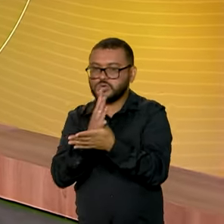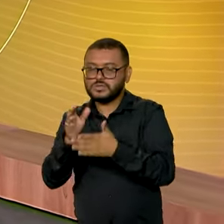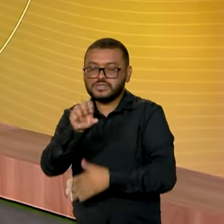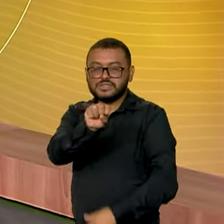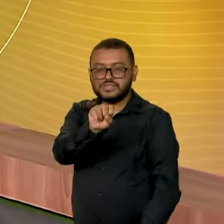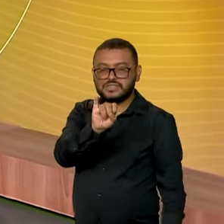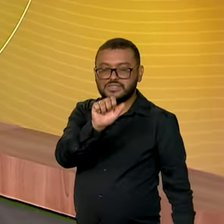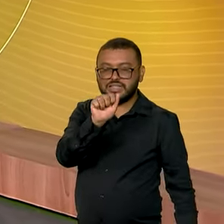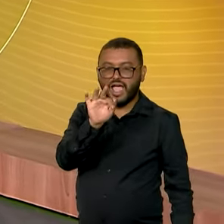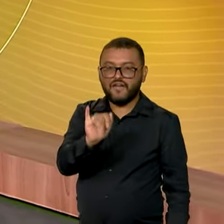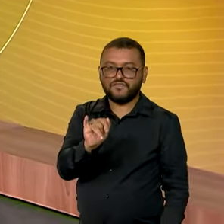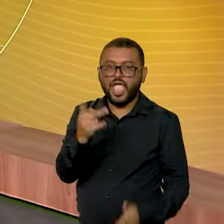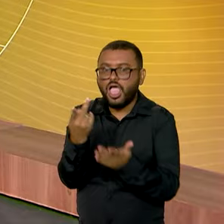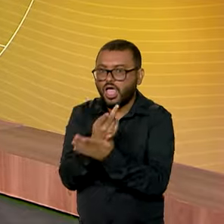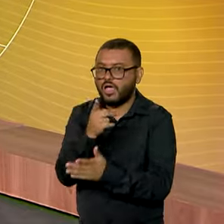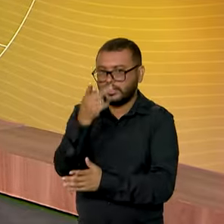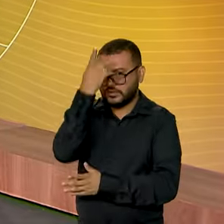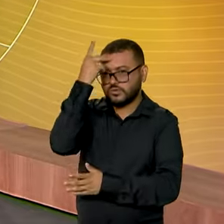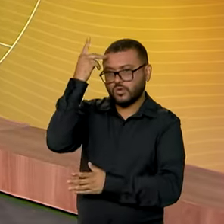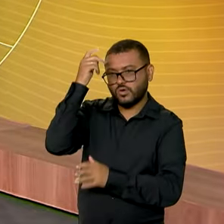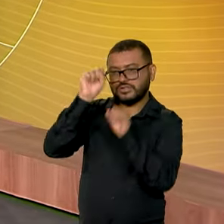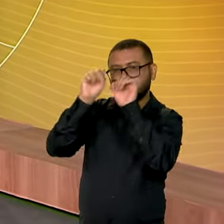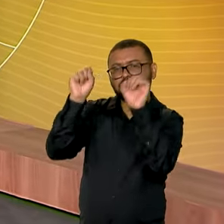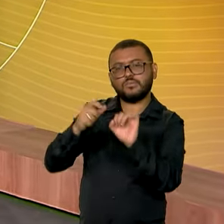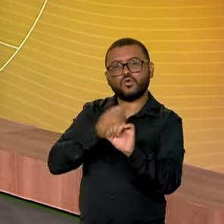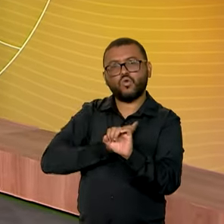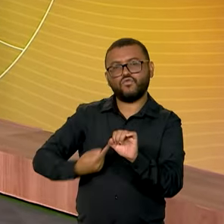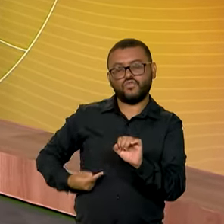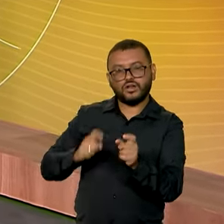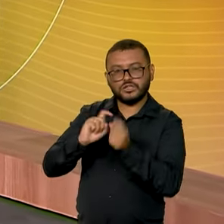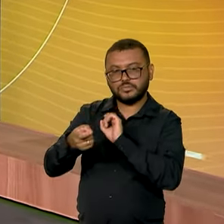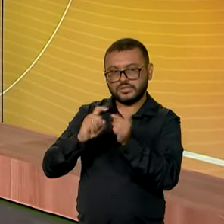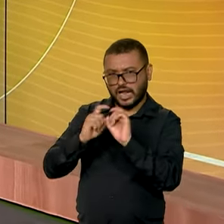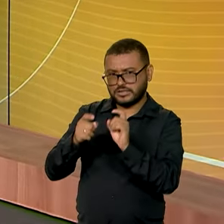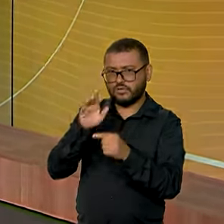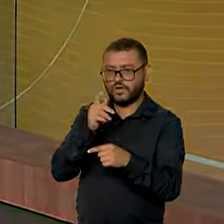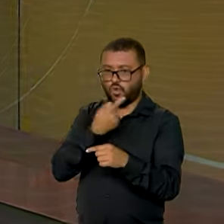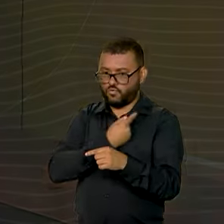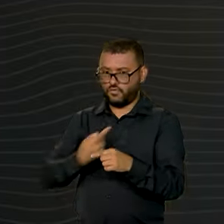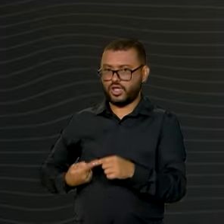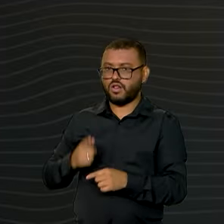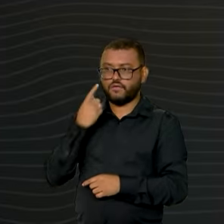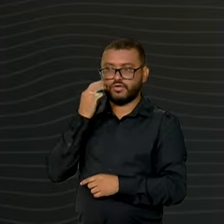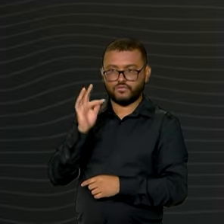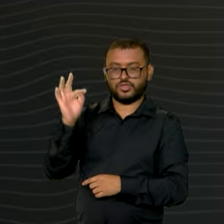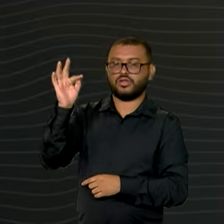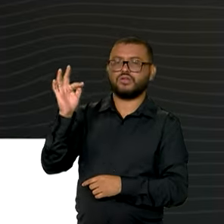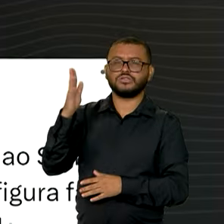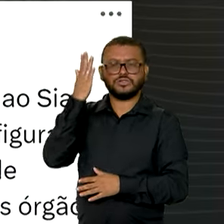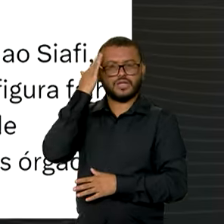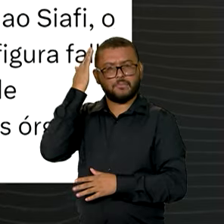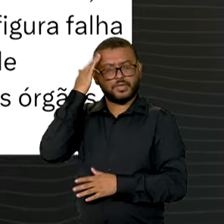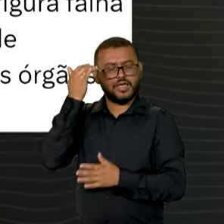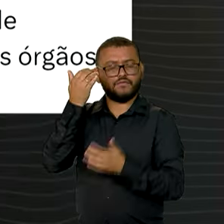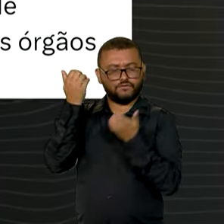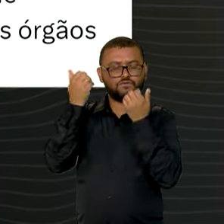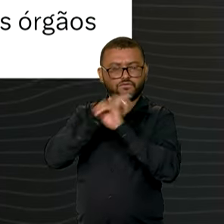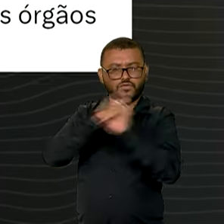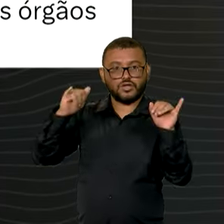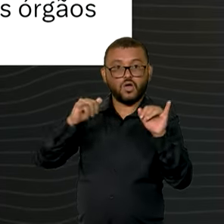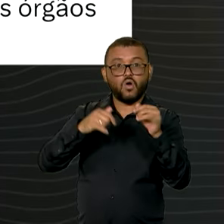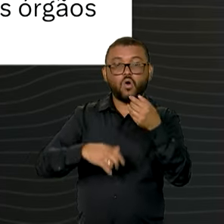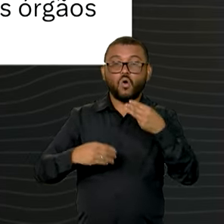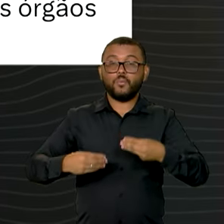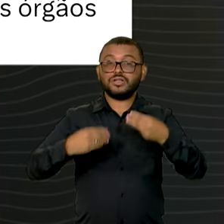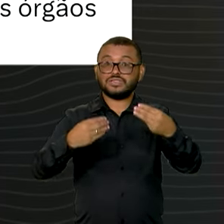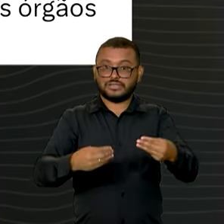ao CIAF, que é o Sistema Integrado de Administração Financeira do Governo Federal. Sobre esses eventos, o Ministério